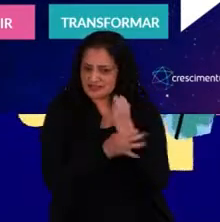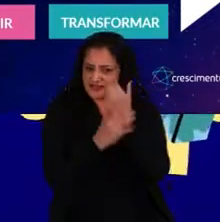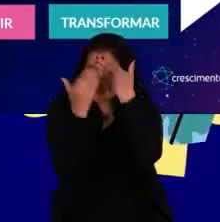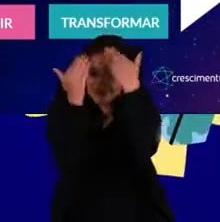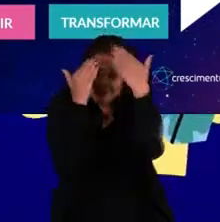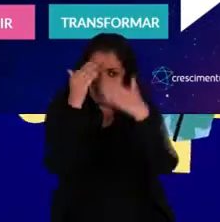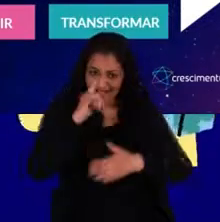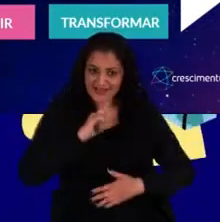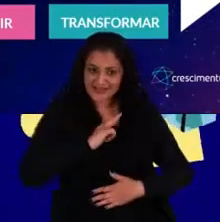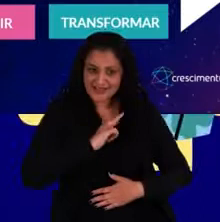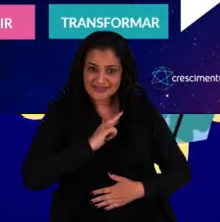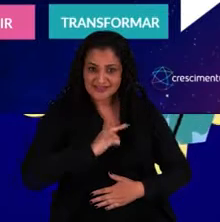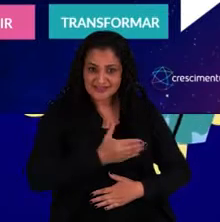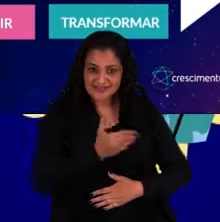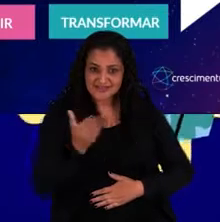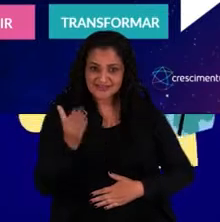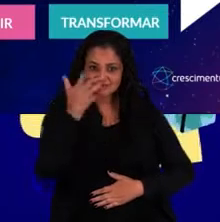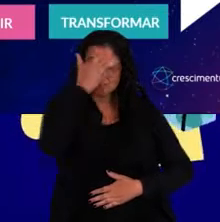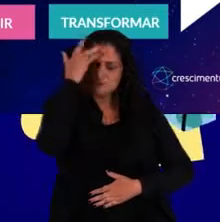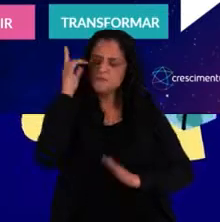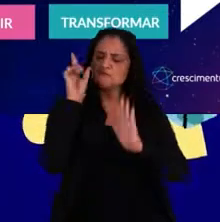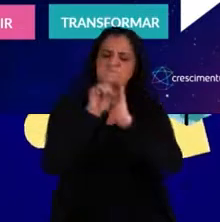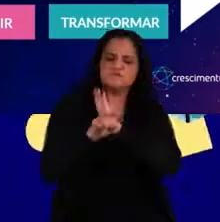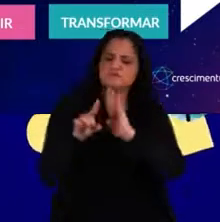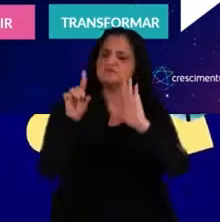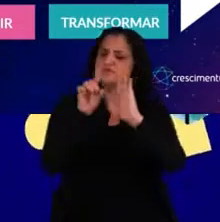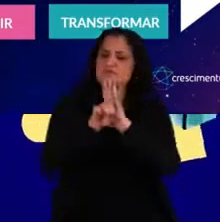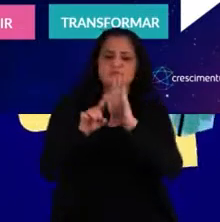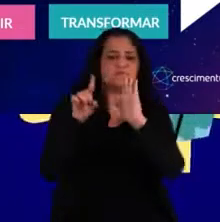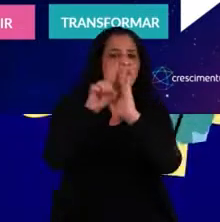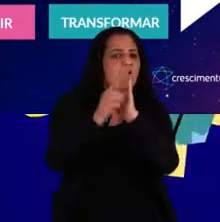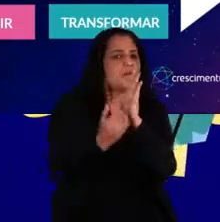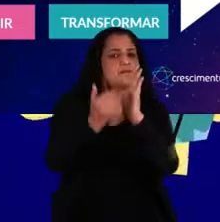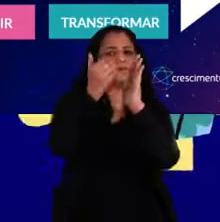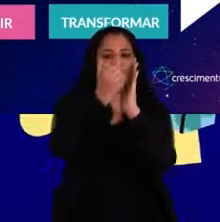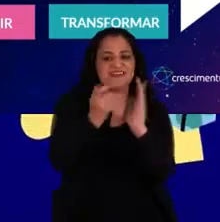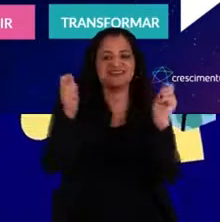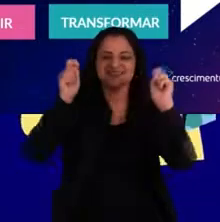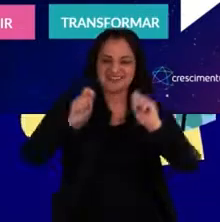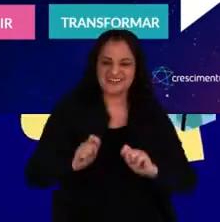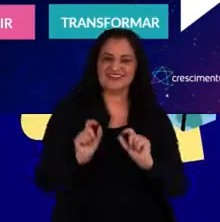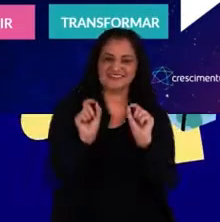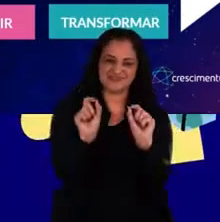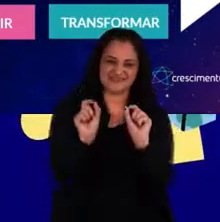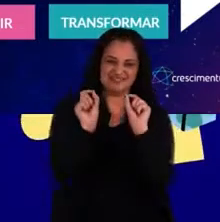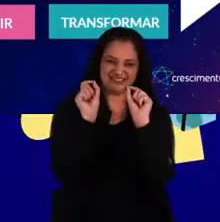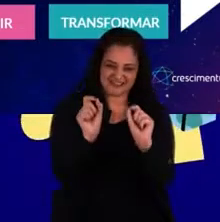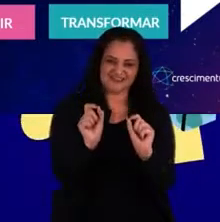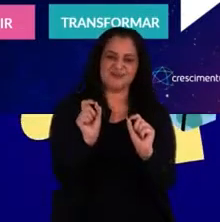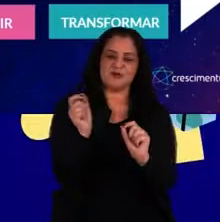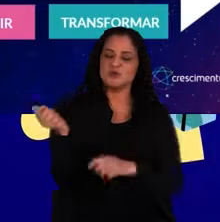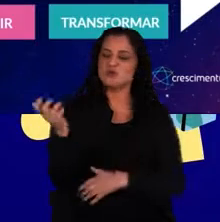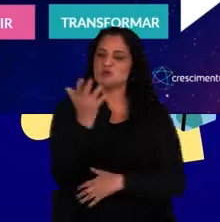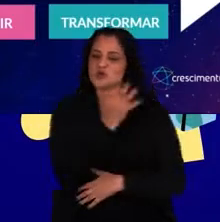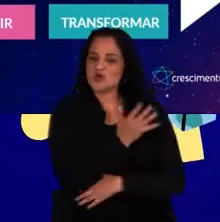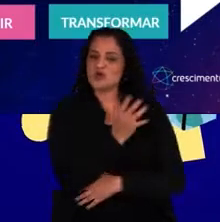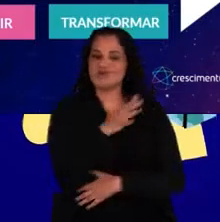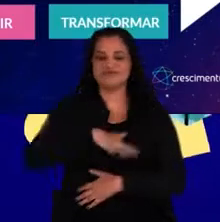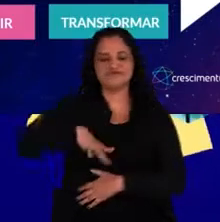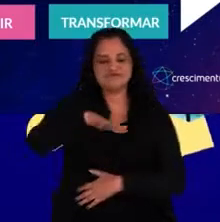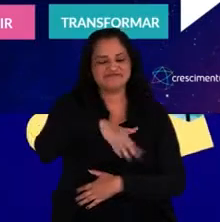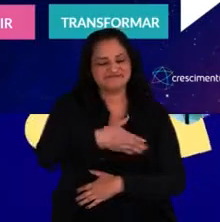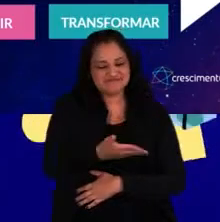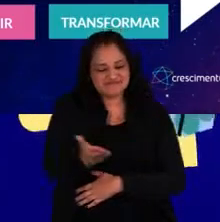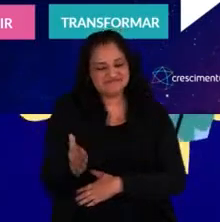segurança psicológica, as pessoas irão questionar mais. E isso permitirá que a gente traga, sim, o novo para a